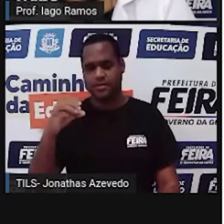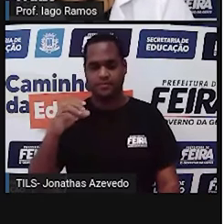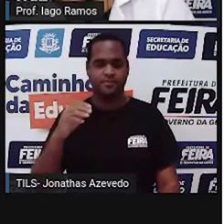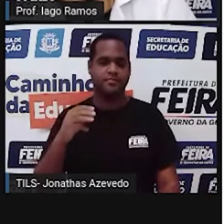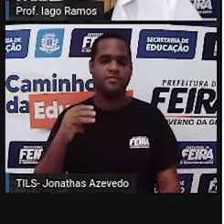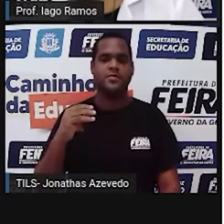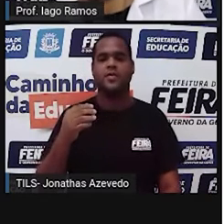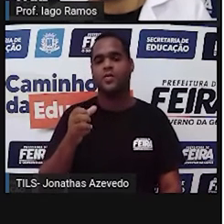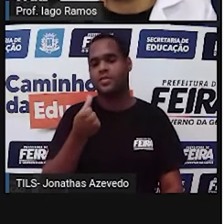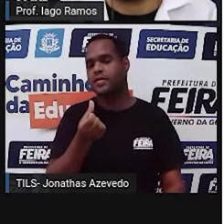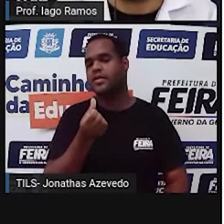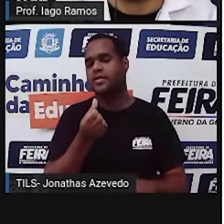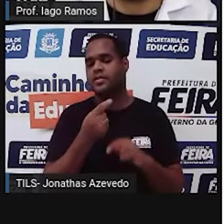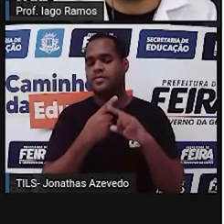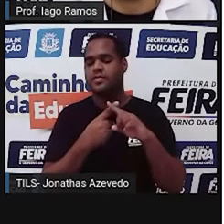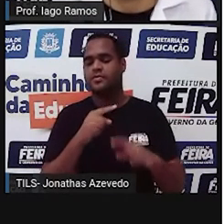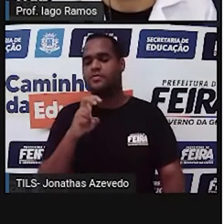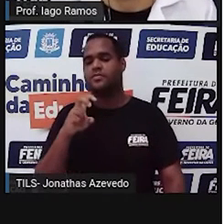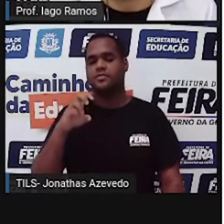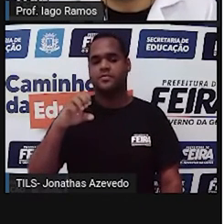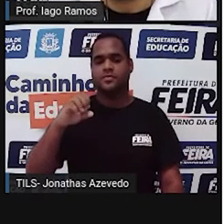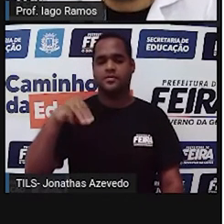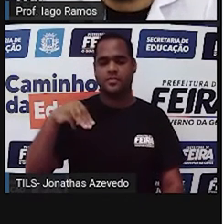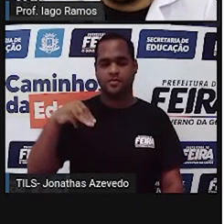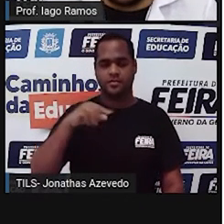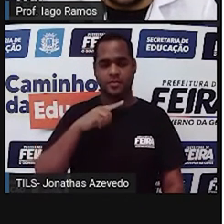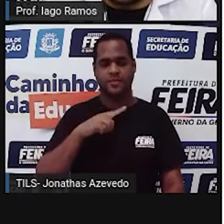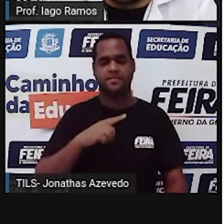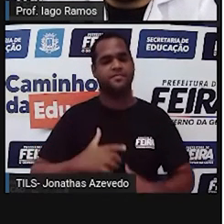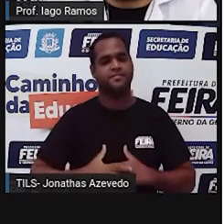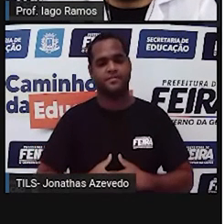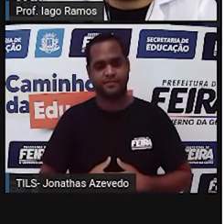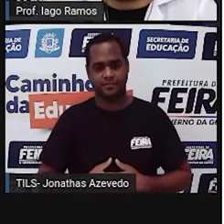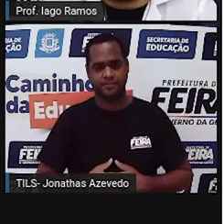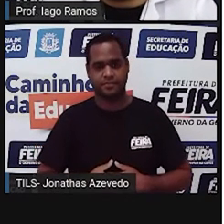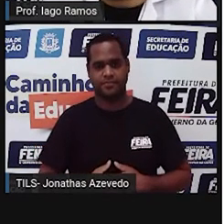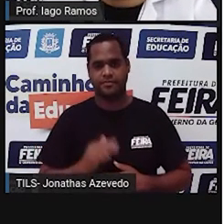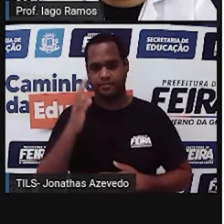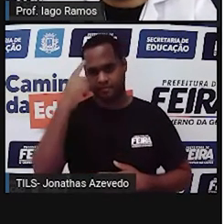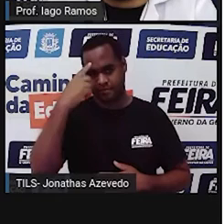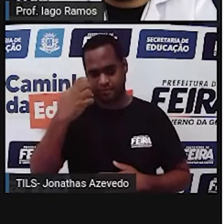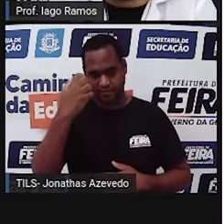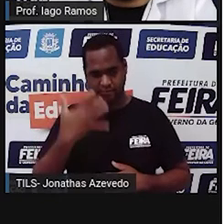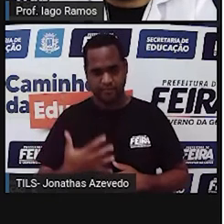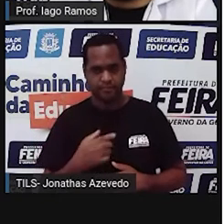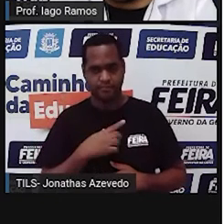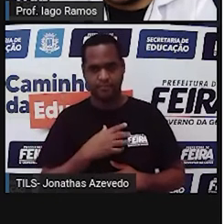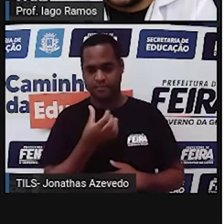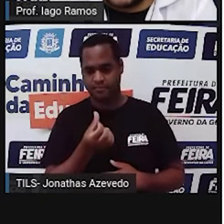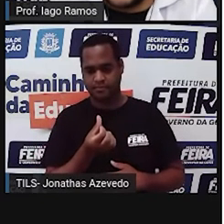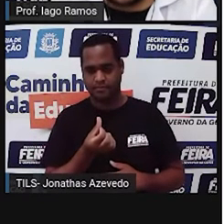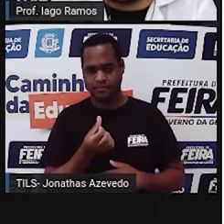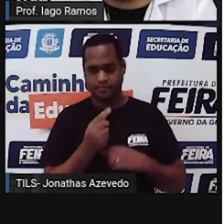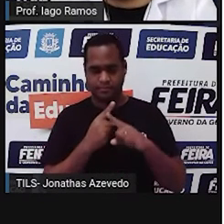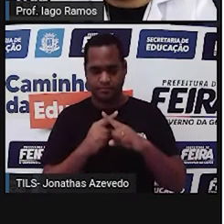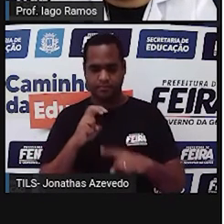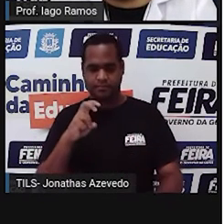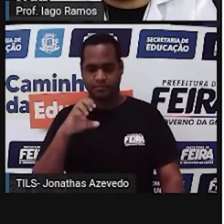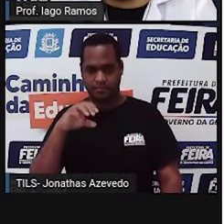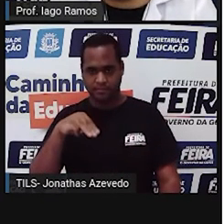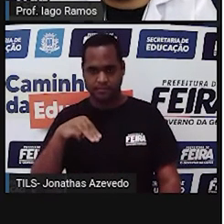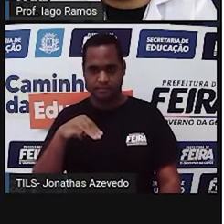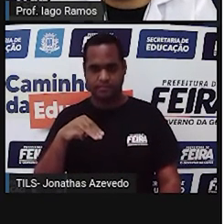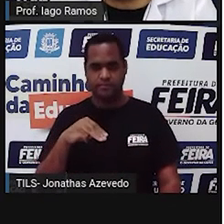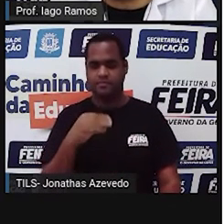6 centímetros vezes 5 centímetros, tá? Fazendo a multiplicação de 6 por 5, olha só,